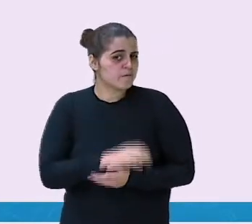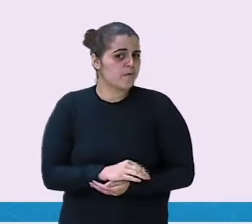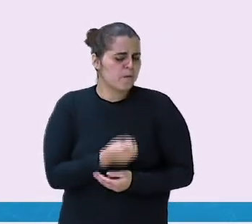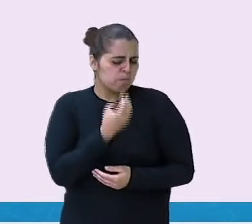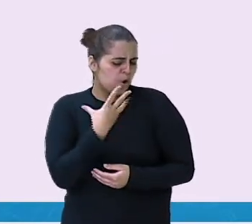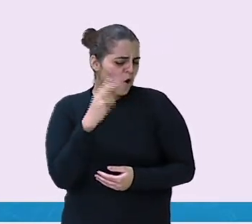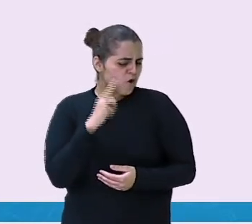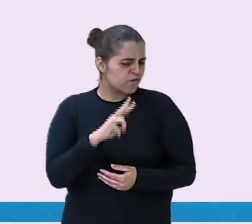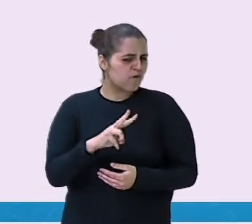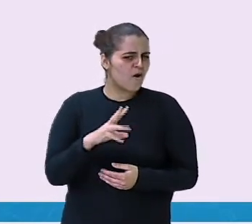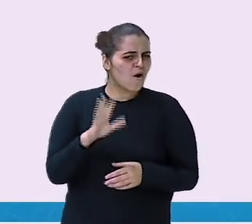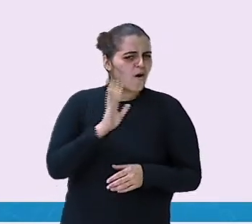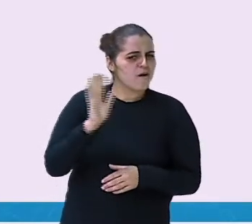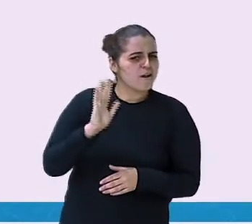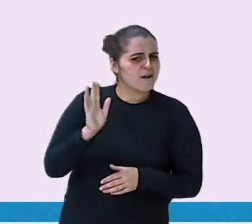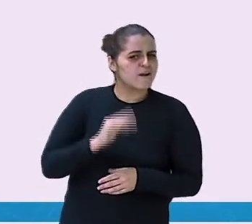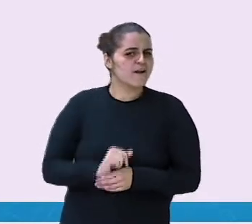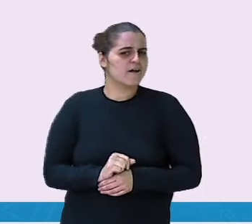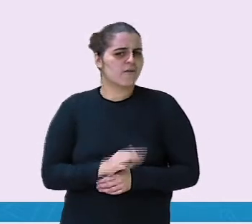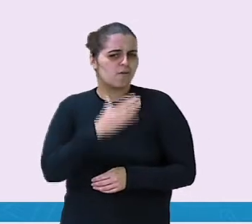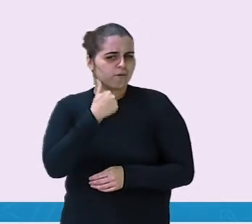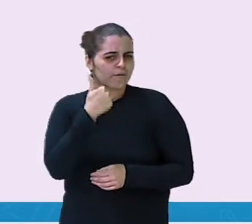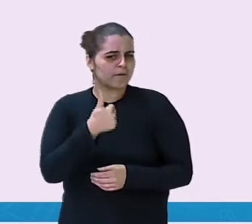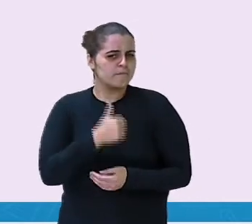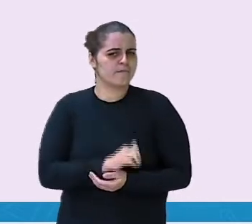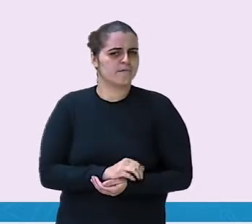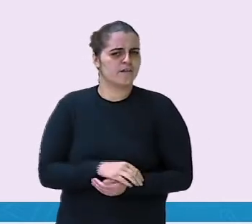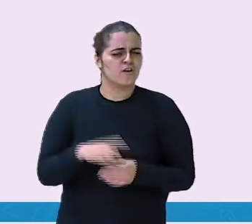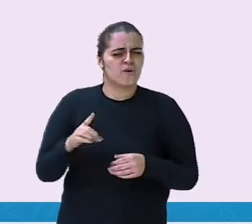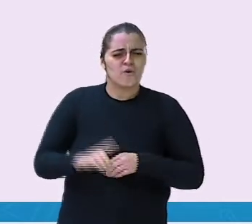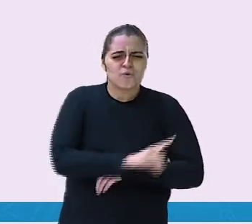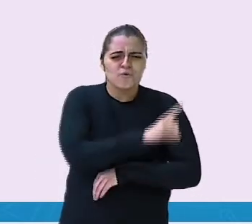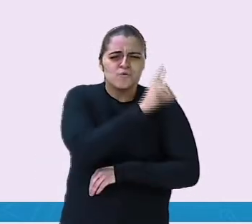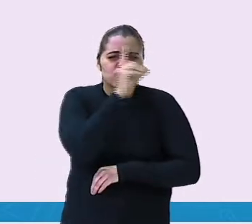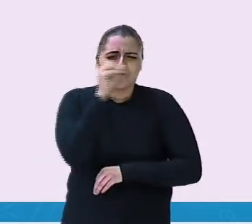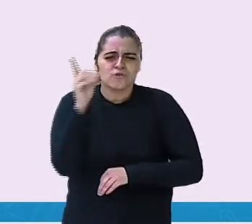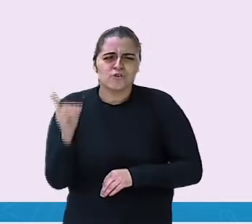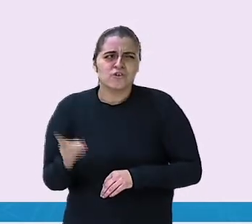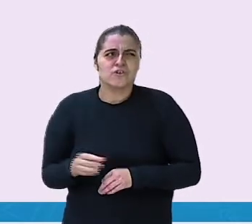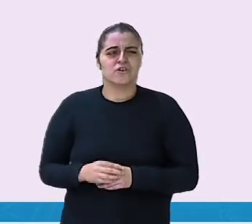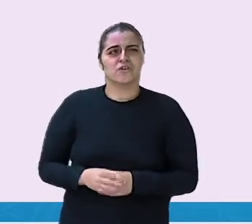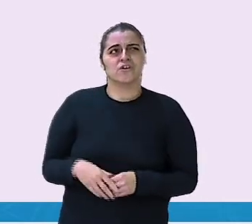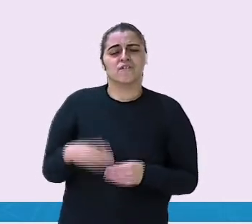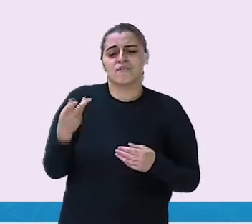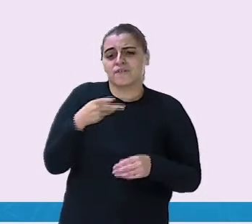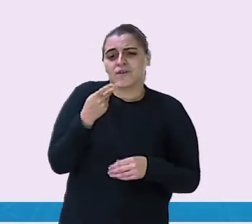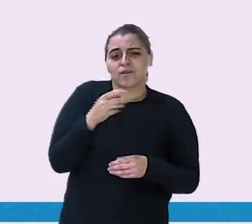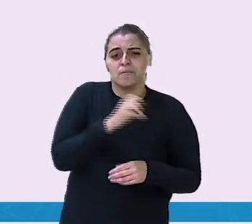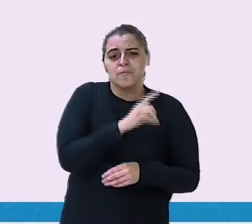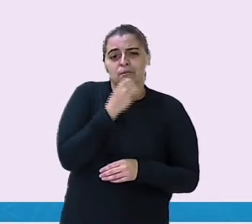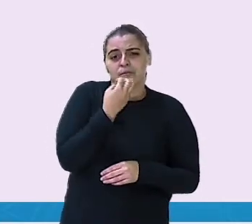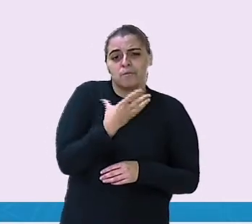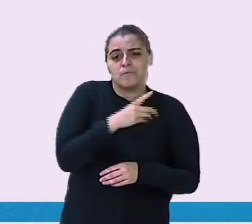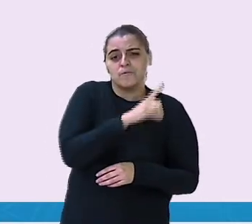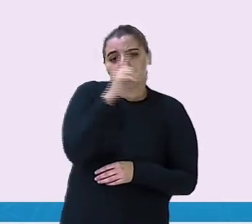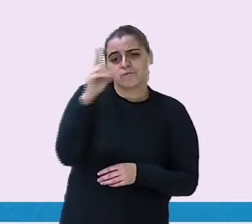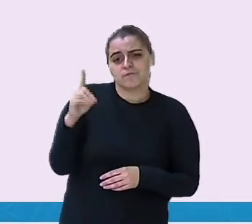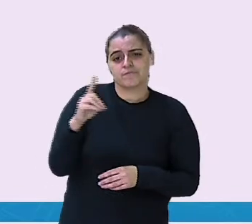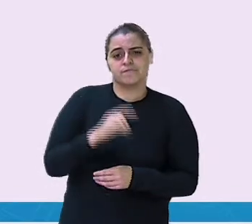que bom te ver. Oi, bom dia. Passei o resto do dia dando bom dia.